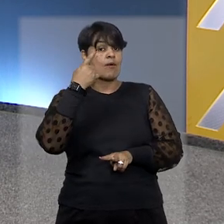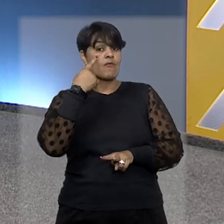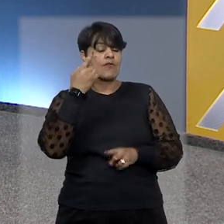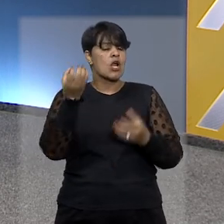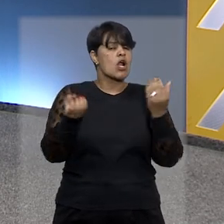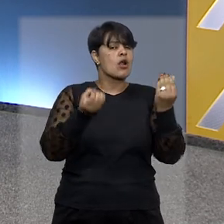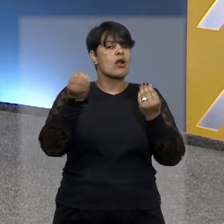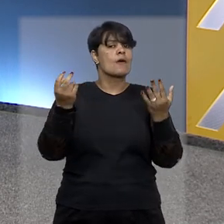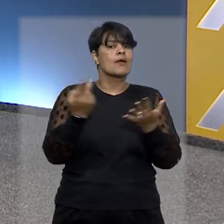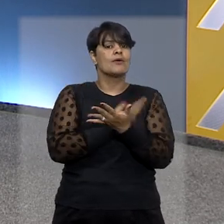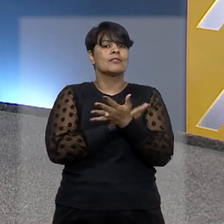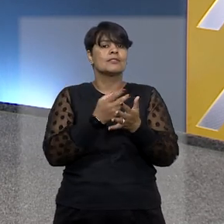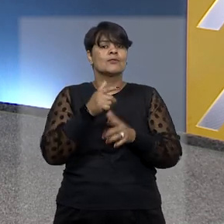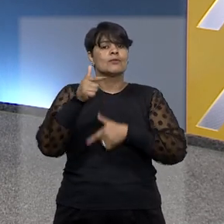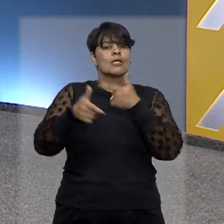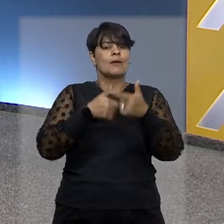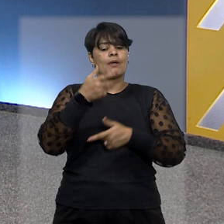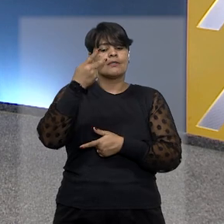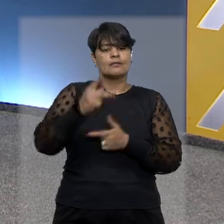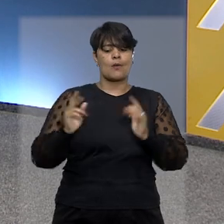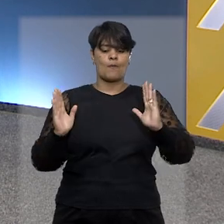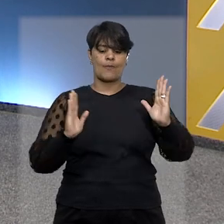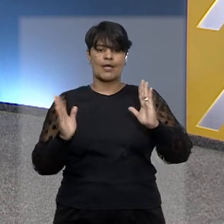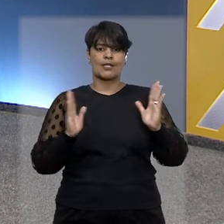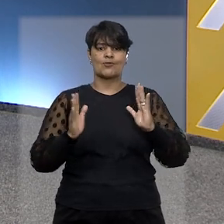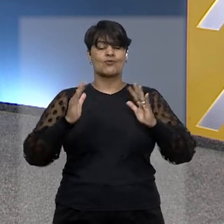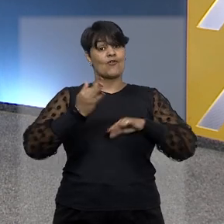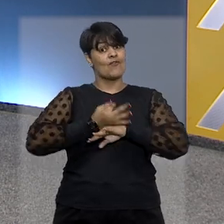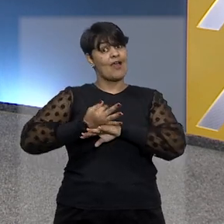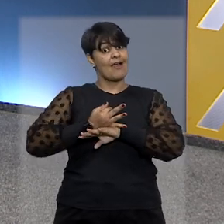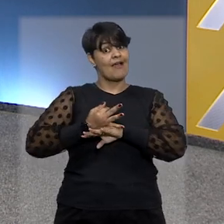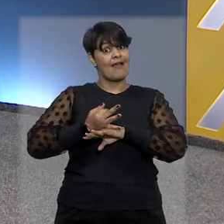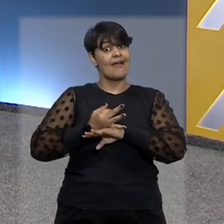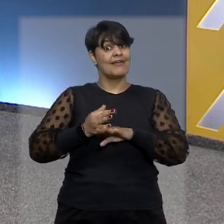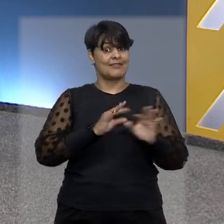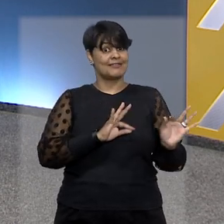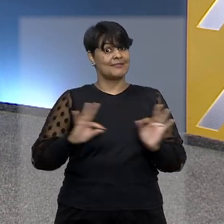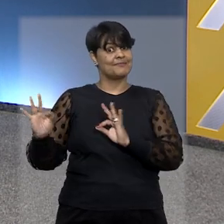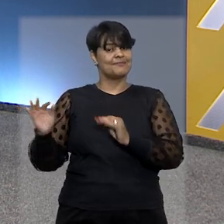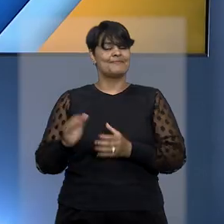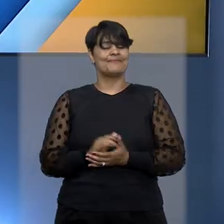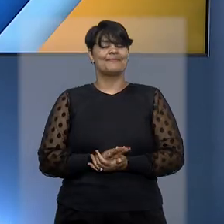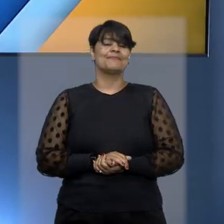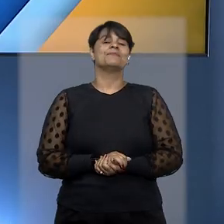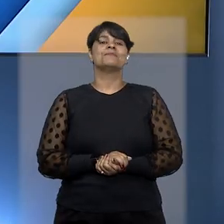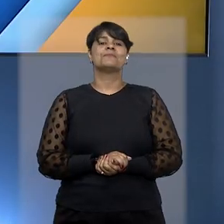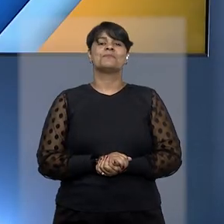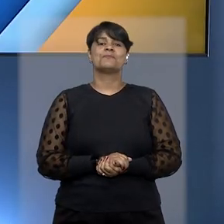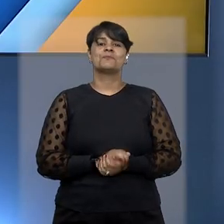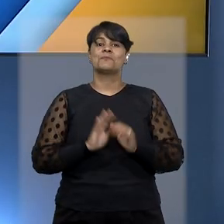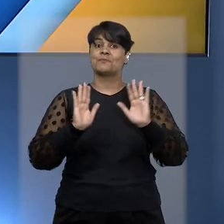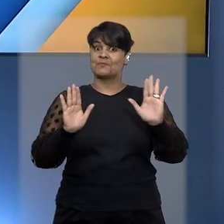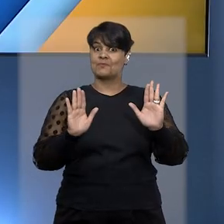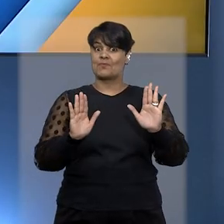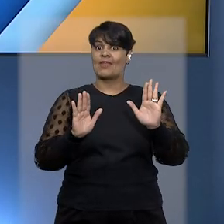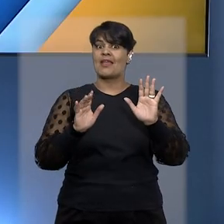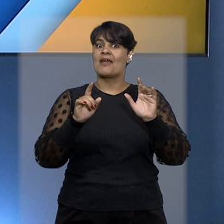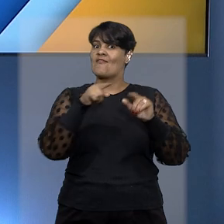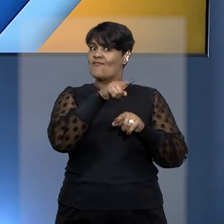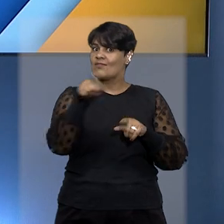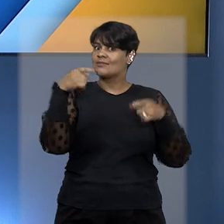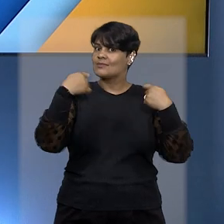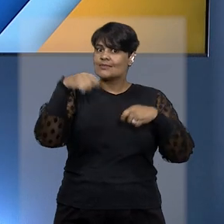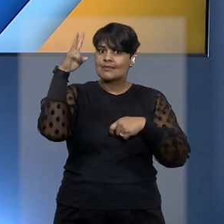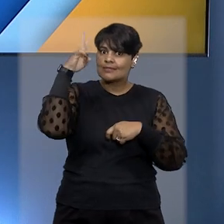da atuação do tribunal no período do recesso e das férias forenses. E antes de encerrar, não